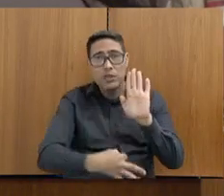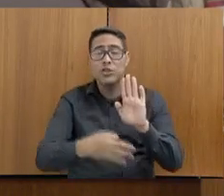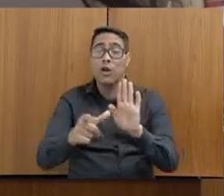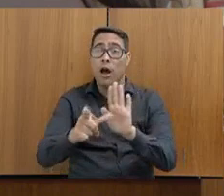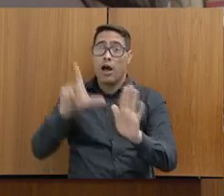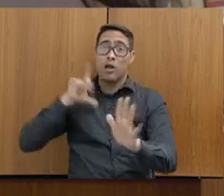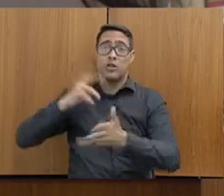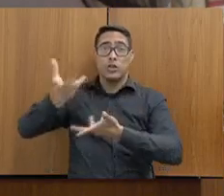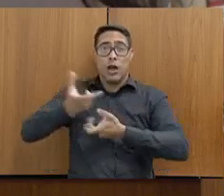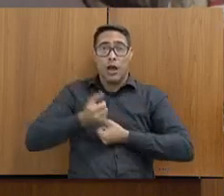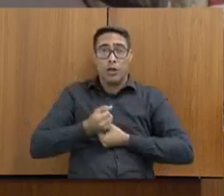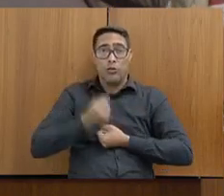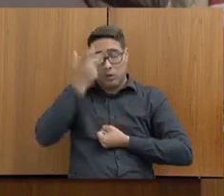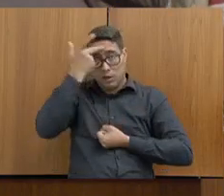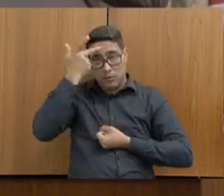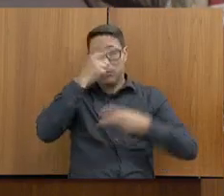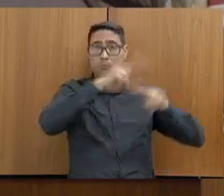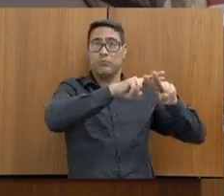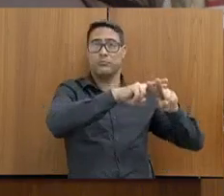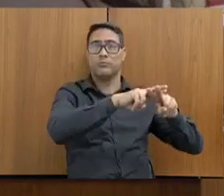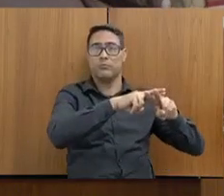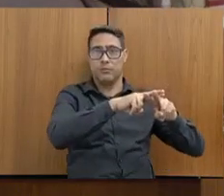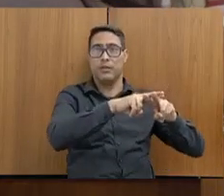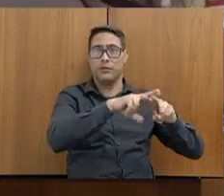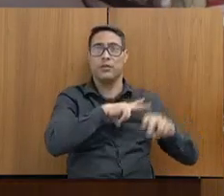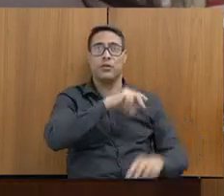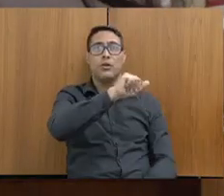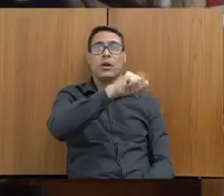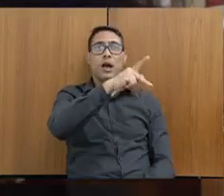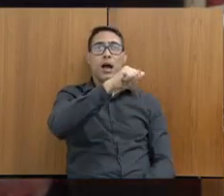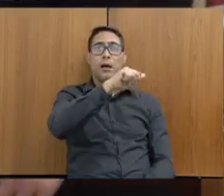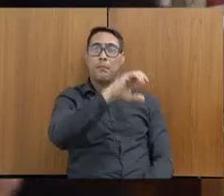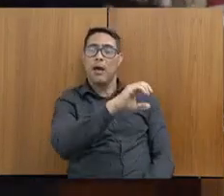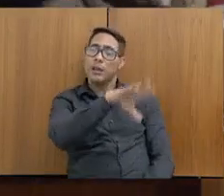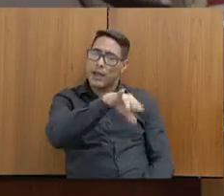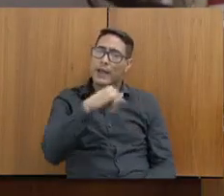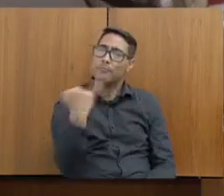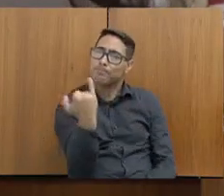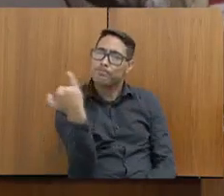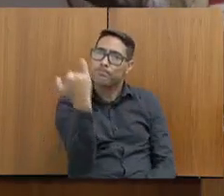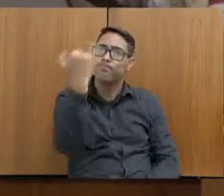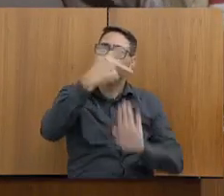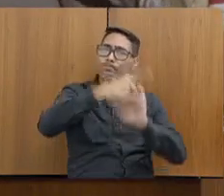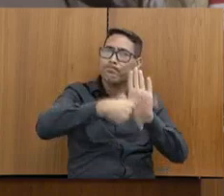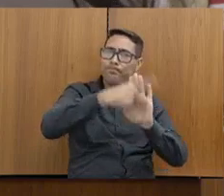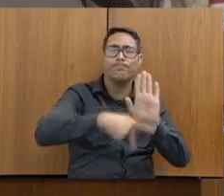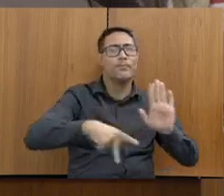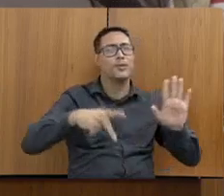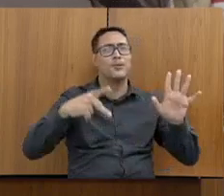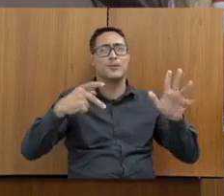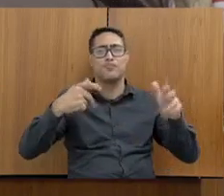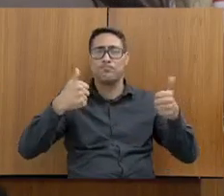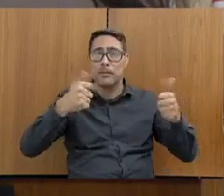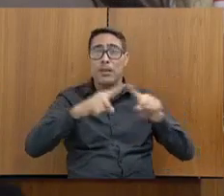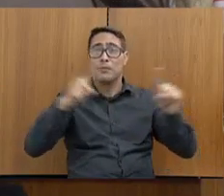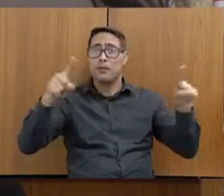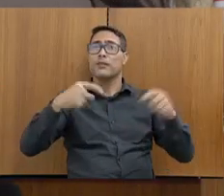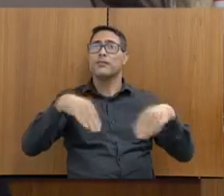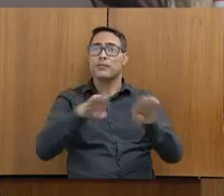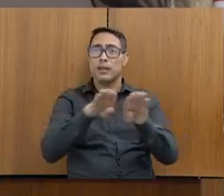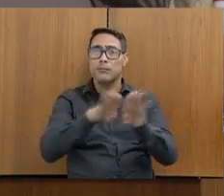fica um pouco complicado. A APAC é um projeto que é importante, é um projeto de sucesso, mas precisa de regulamentação.